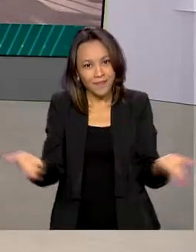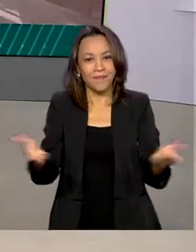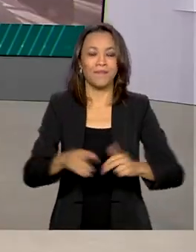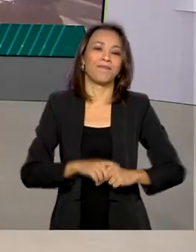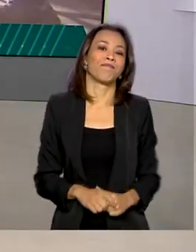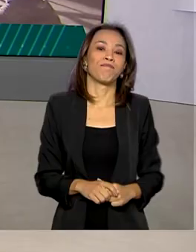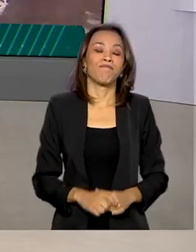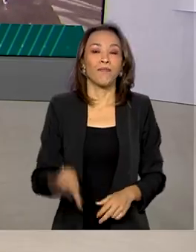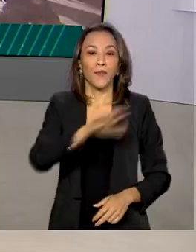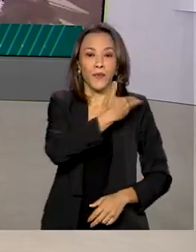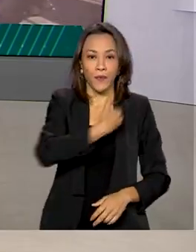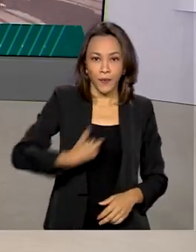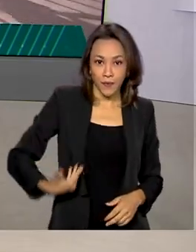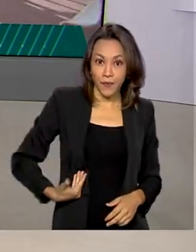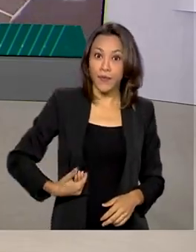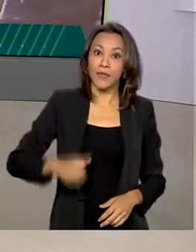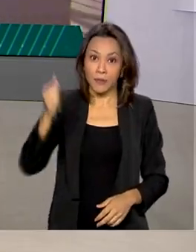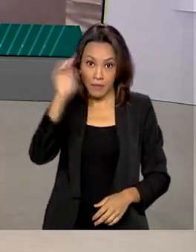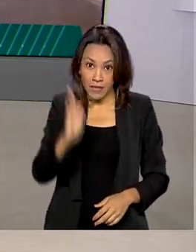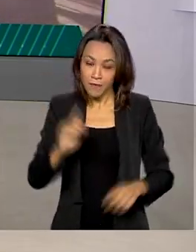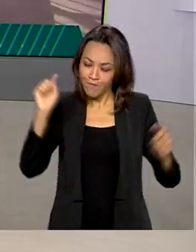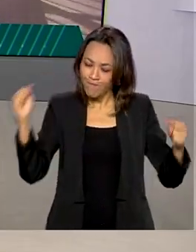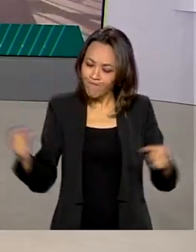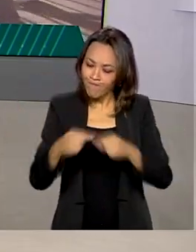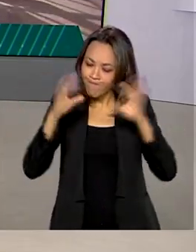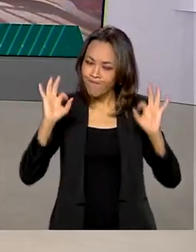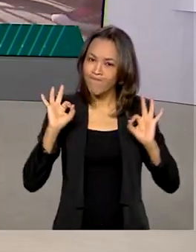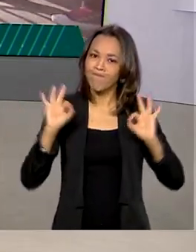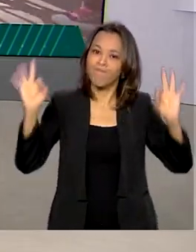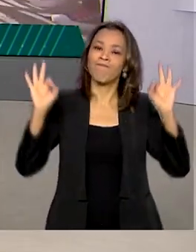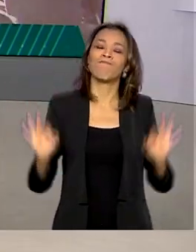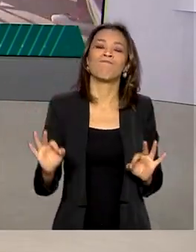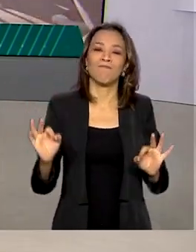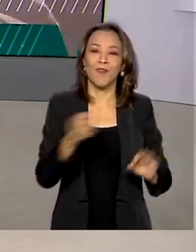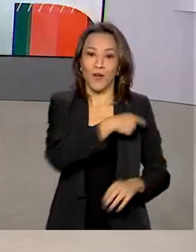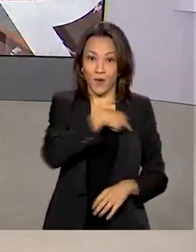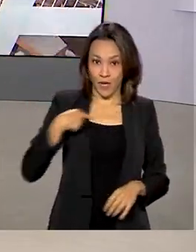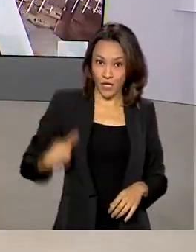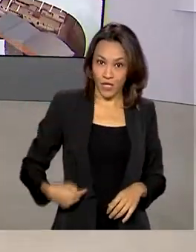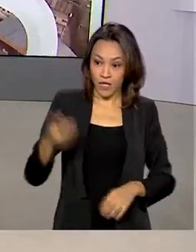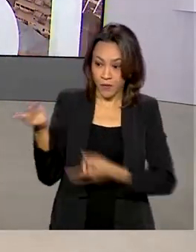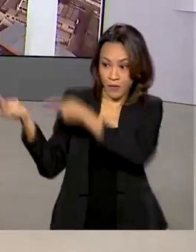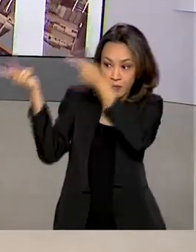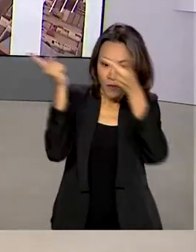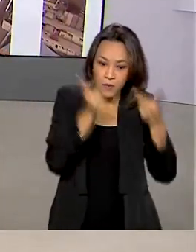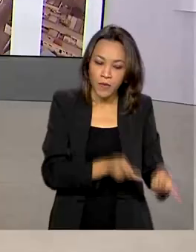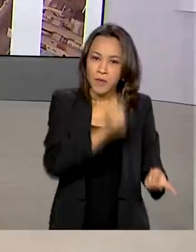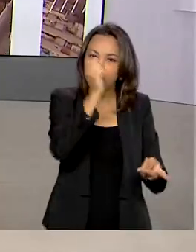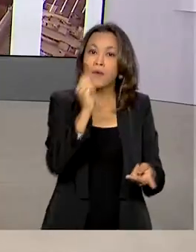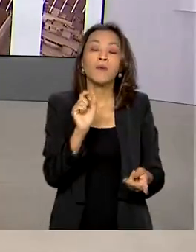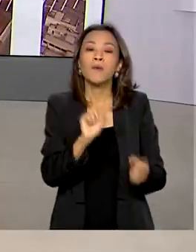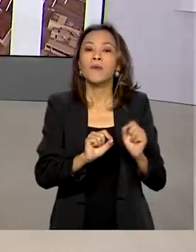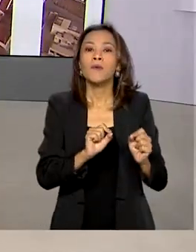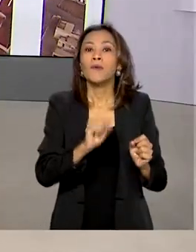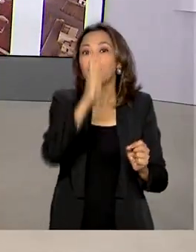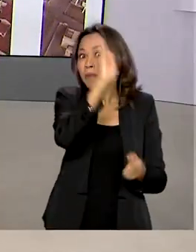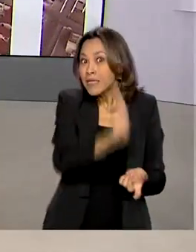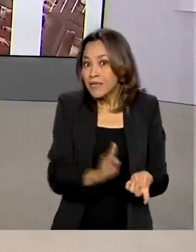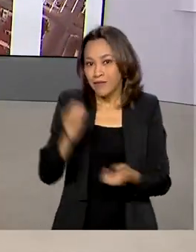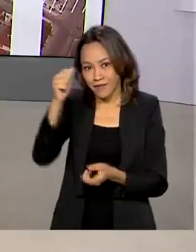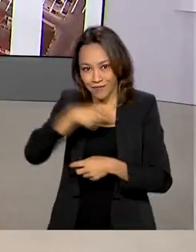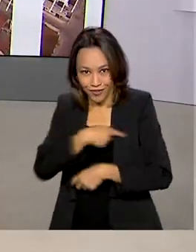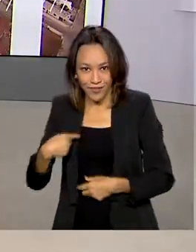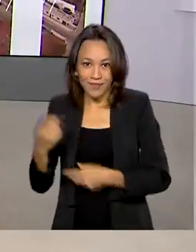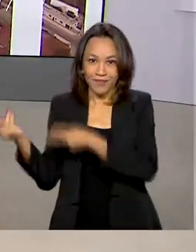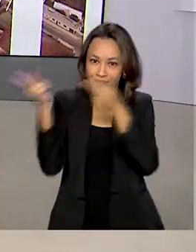O governo brasileiro confirmou com a China o envio de insumos para que o Instituto Butantan possa produzir a vacina Coronavac